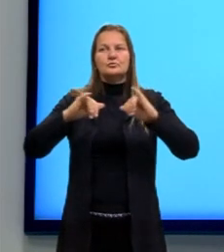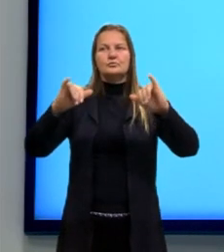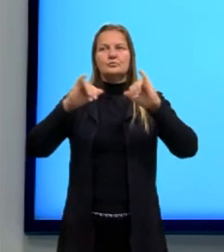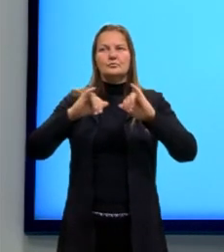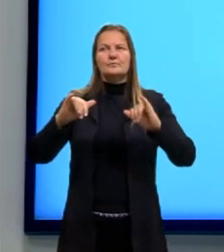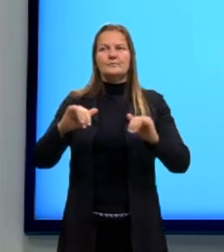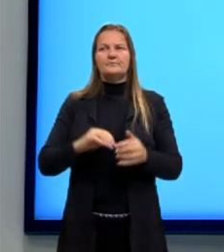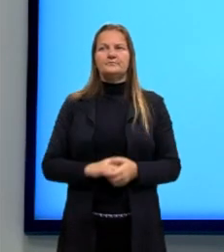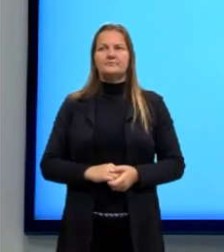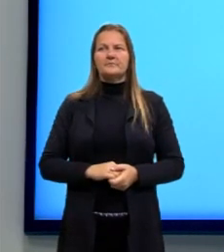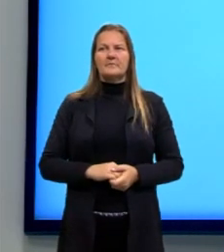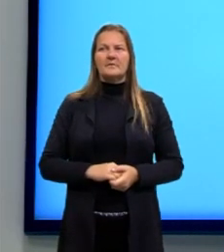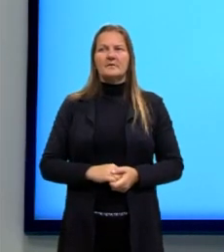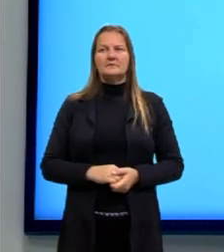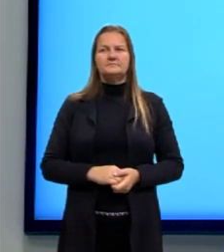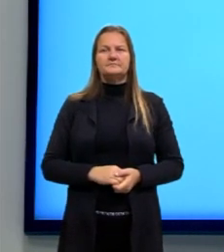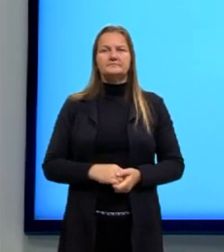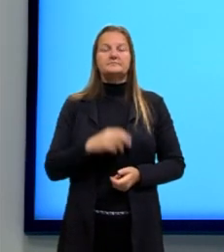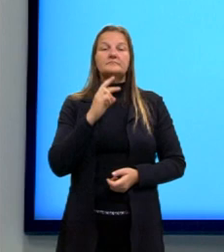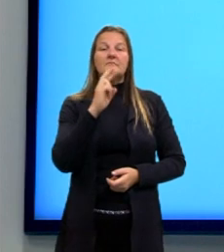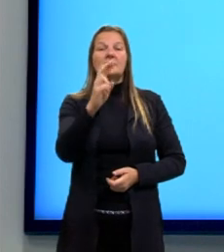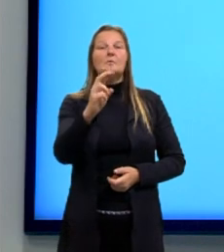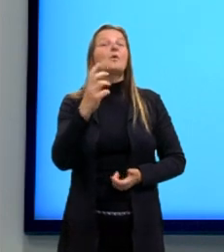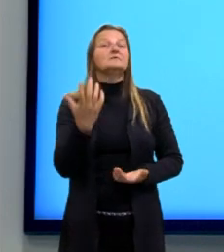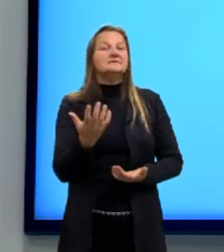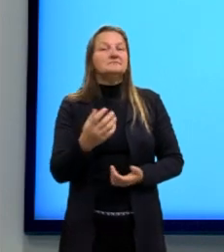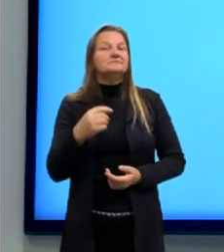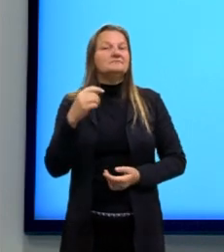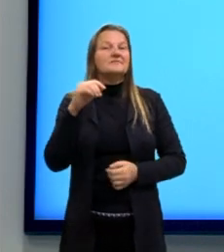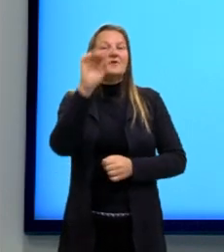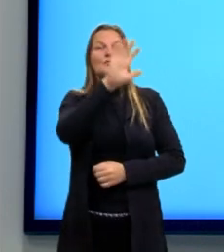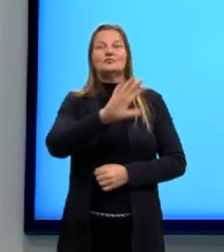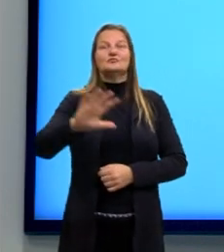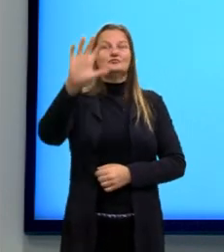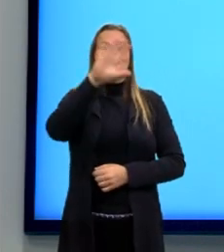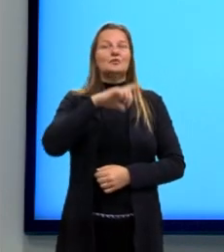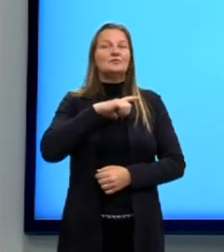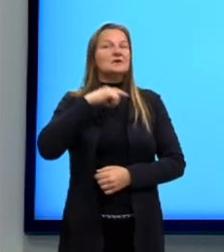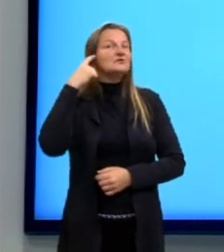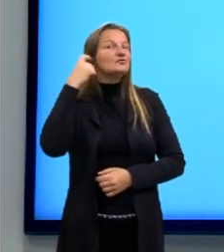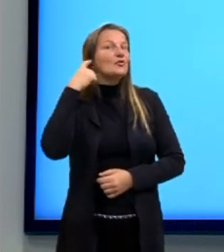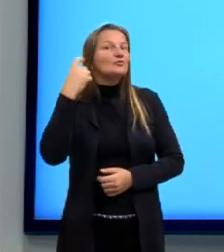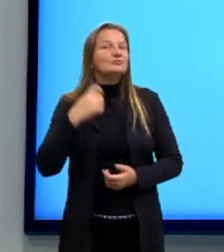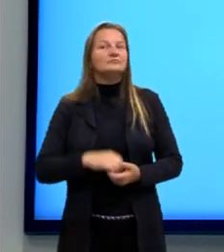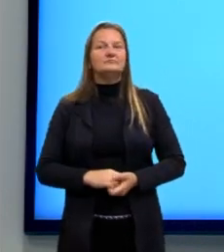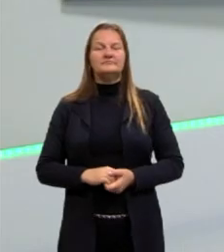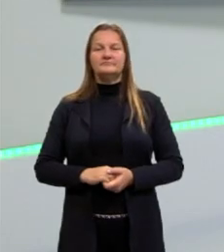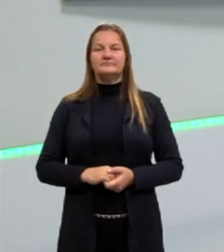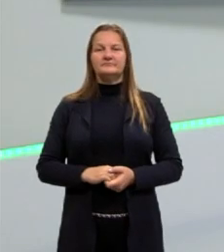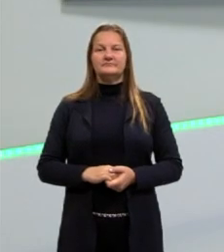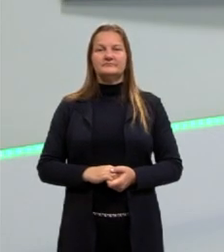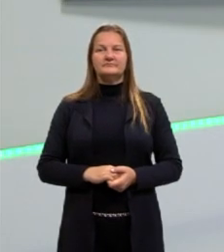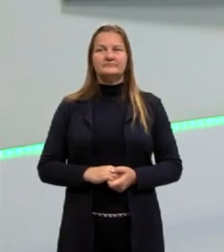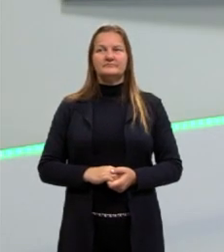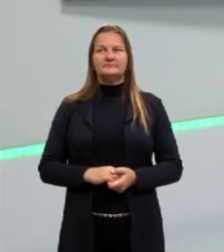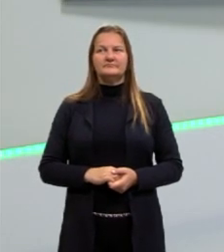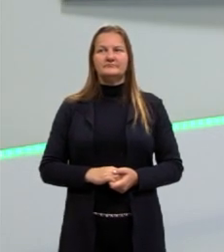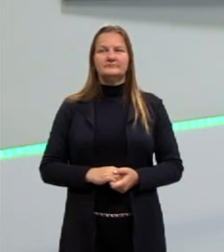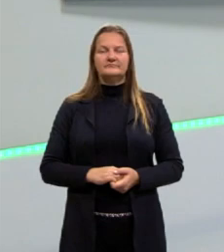E agora a gente já consegue responder, né? Muito rápido hoje, para a gente responder a pergunta. Será que tem som no espaço?